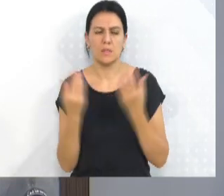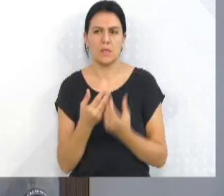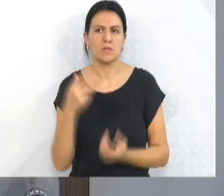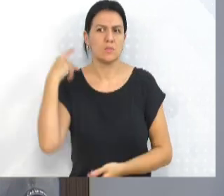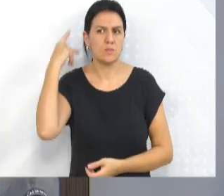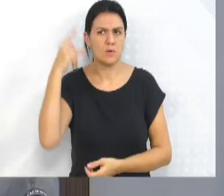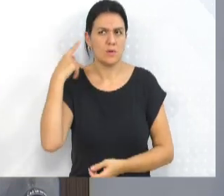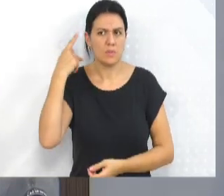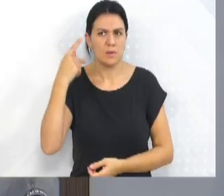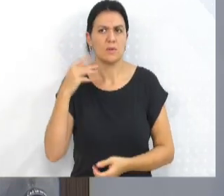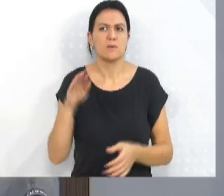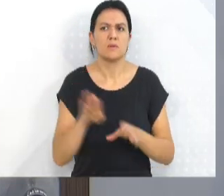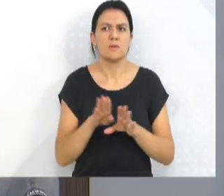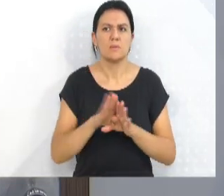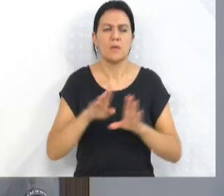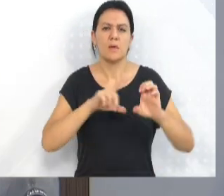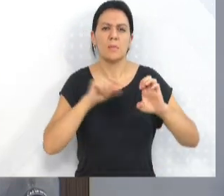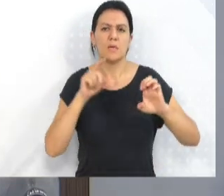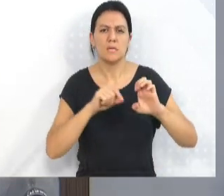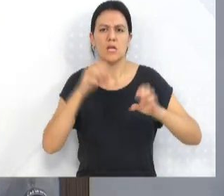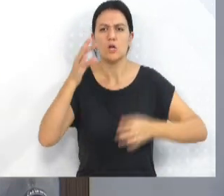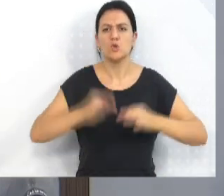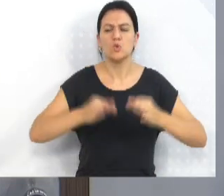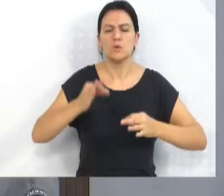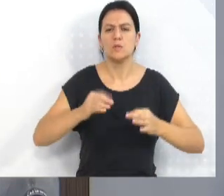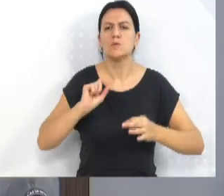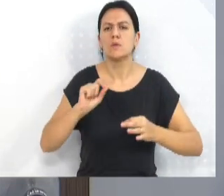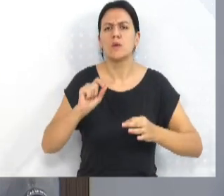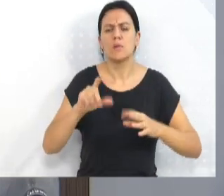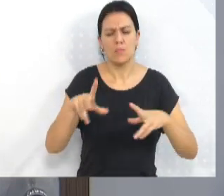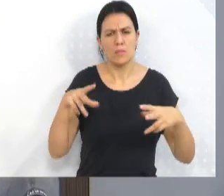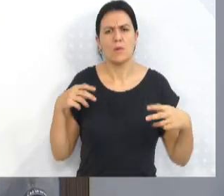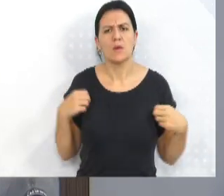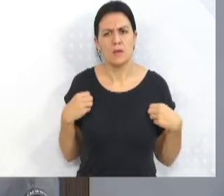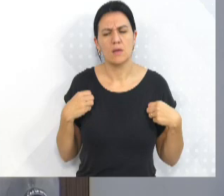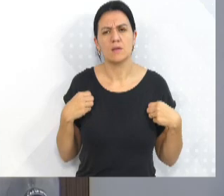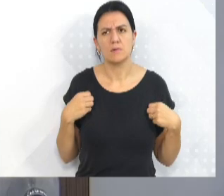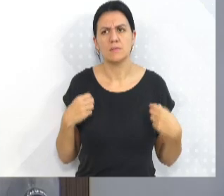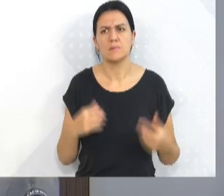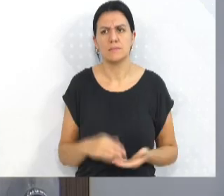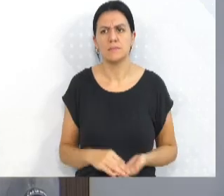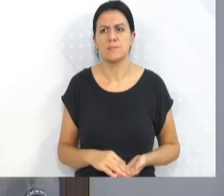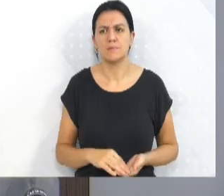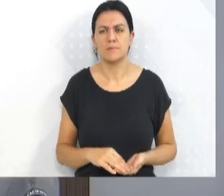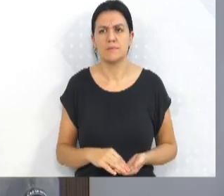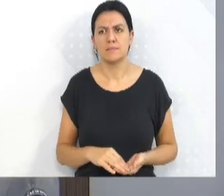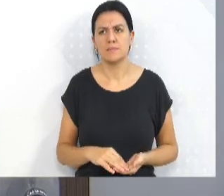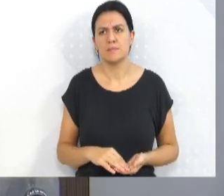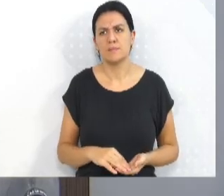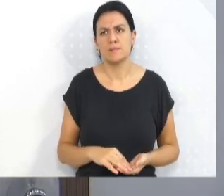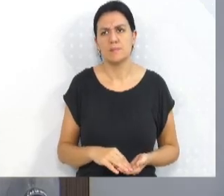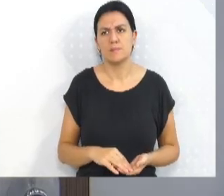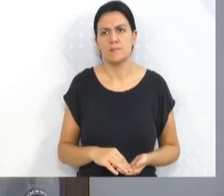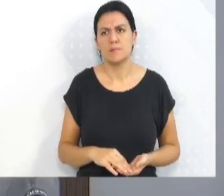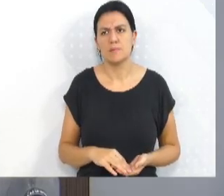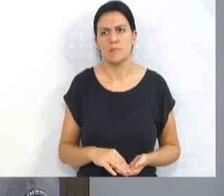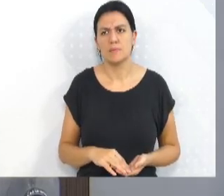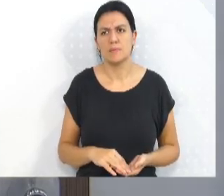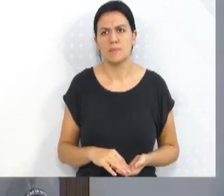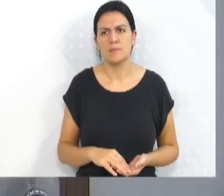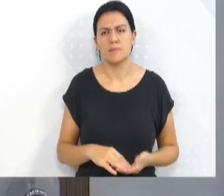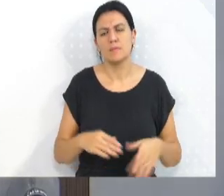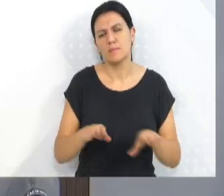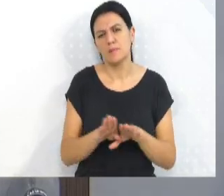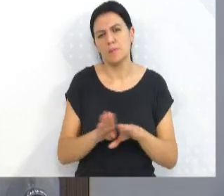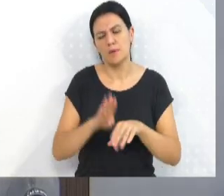políticas, empreendimento empresarial e justiça, se tenham tornado merecedores desta distinção. E, logicamente, quando a gente